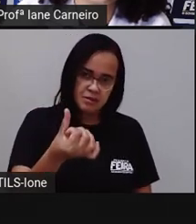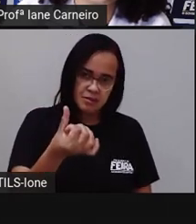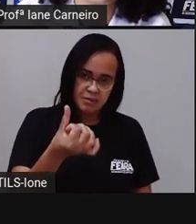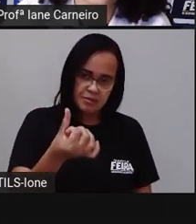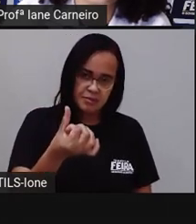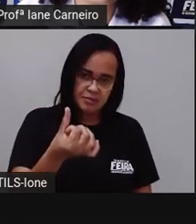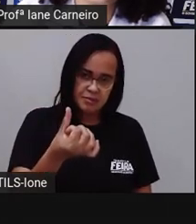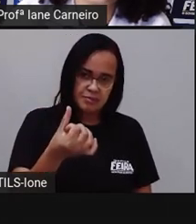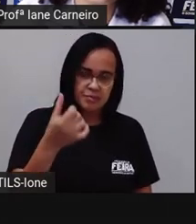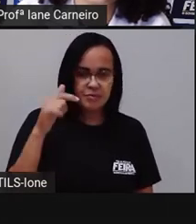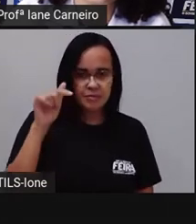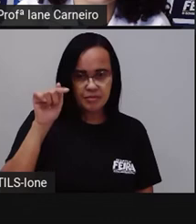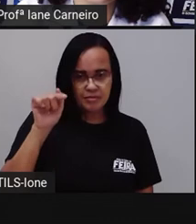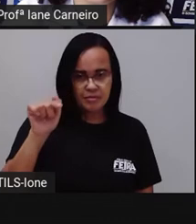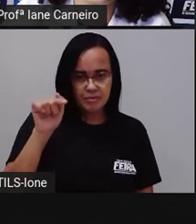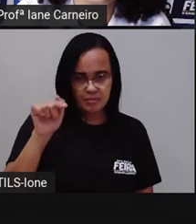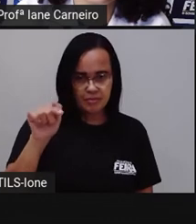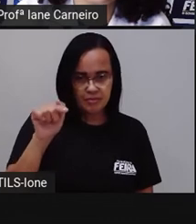seis,